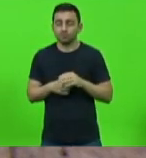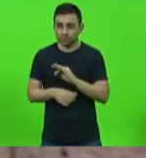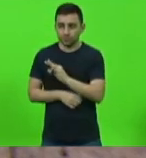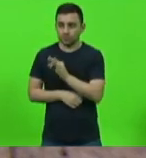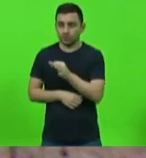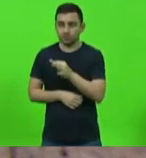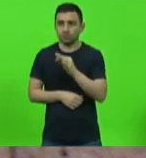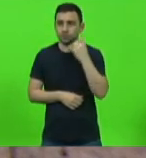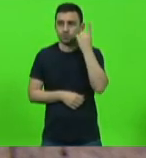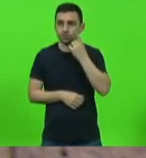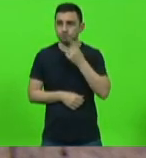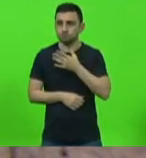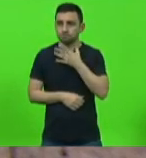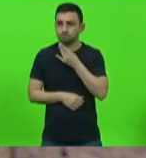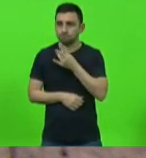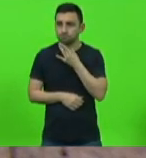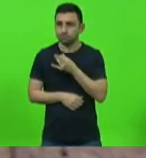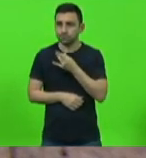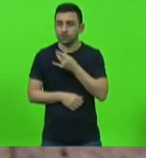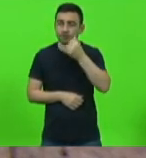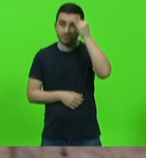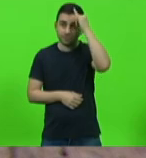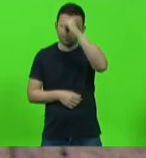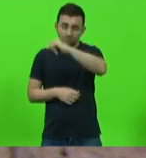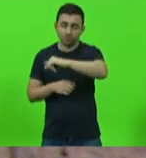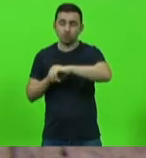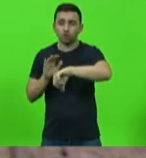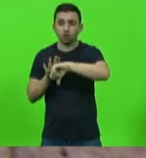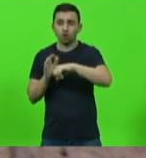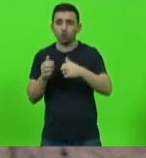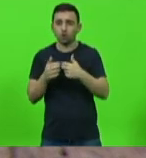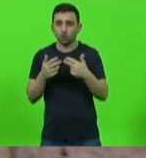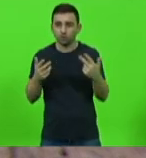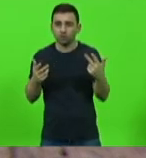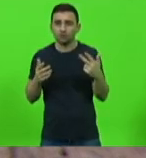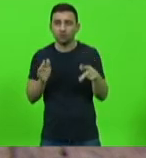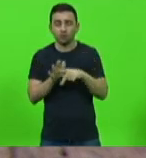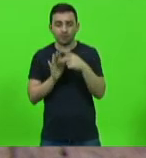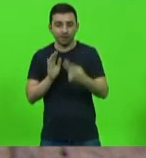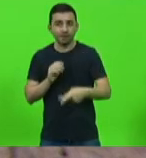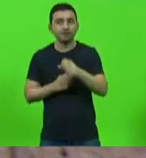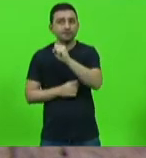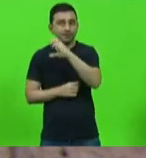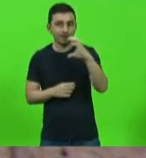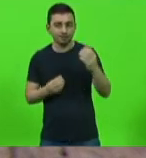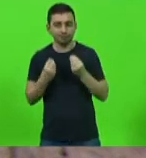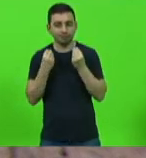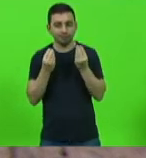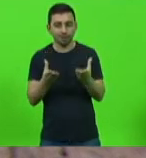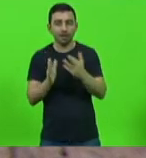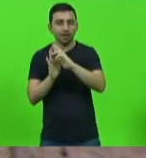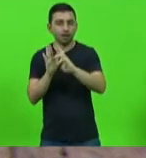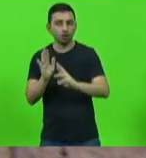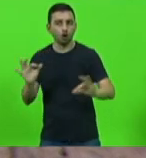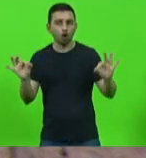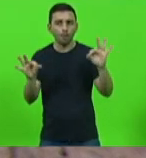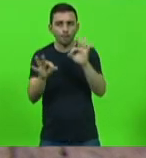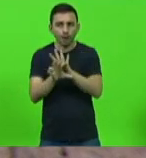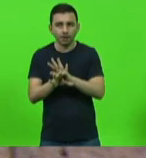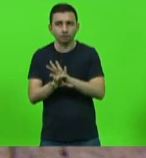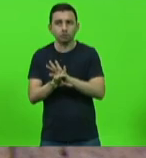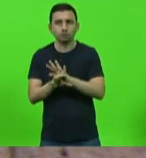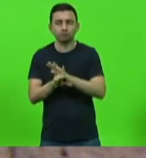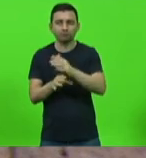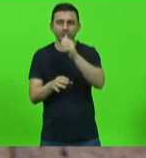a comissão de prevenção e combate às drogas dá a Santa Catarina o relatório completo álcool e